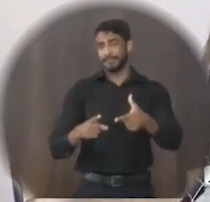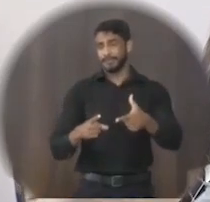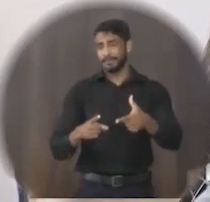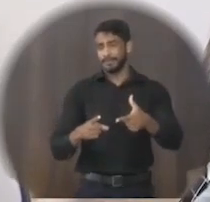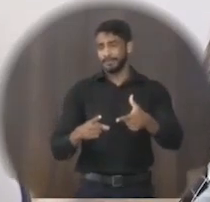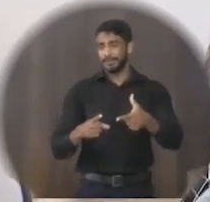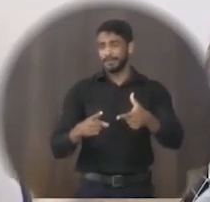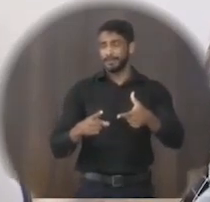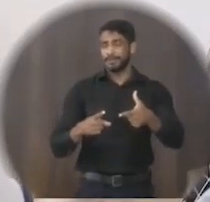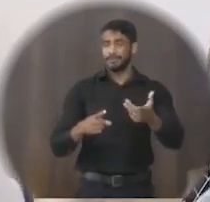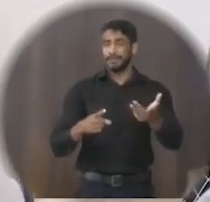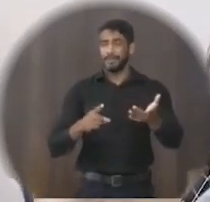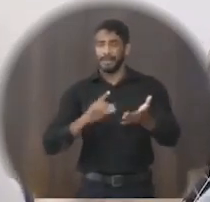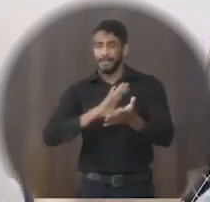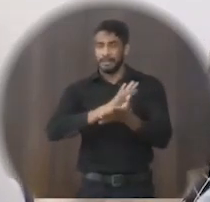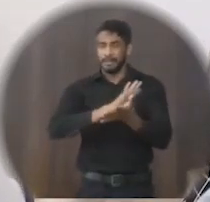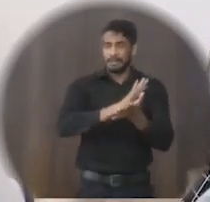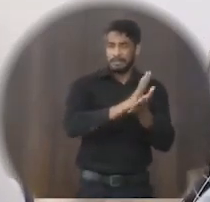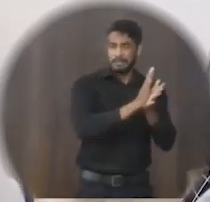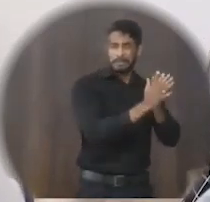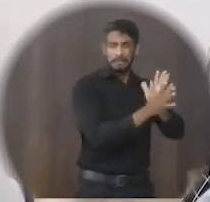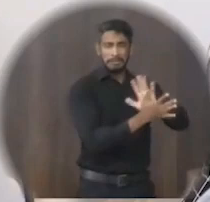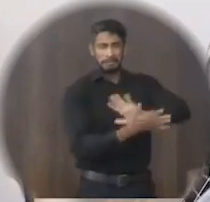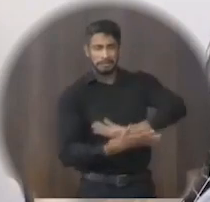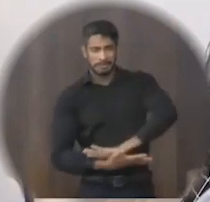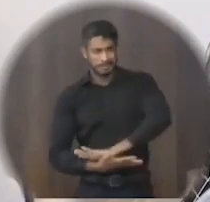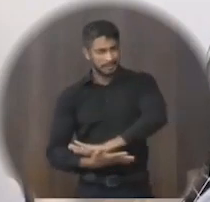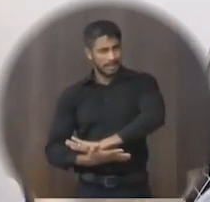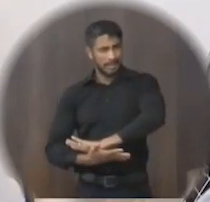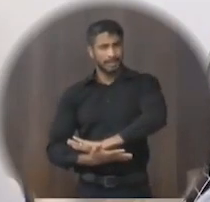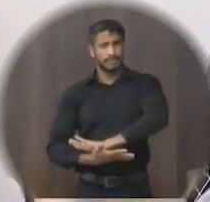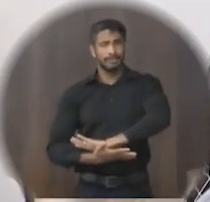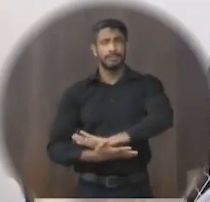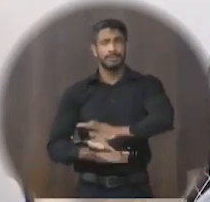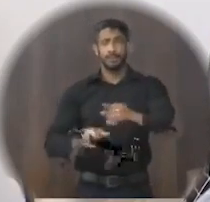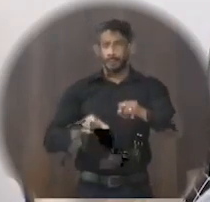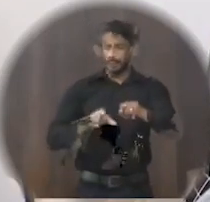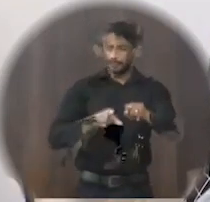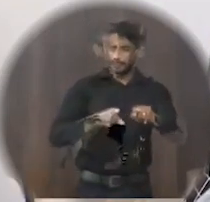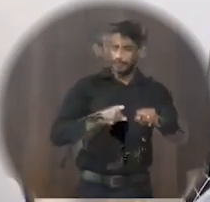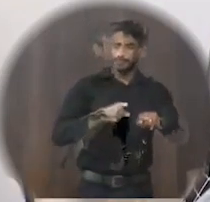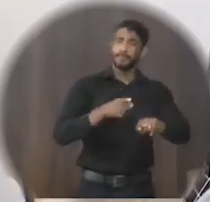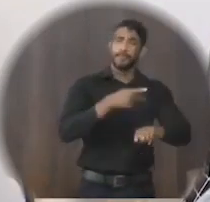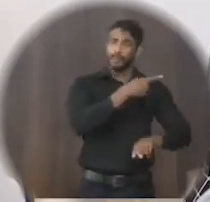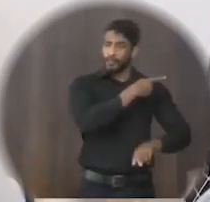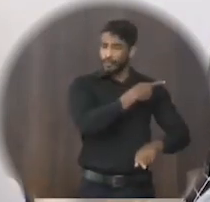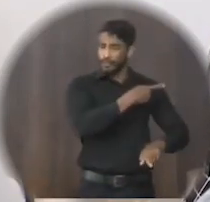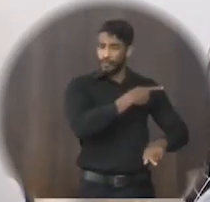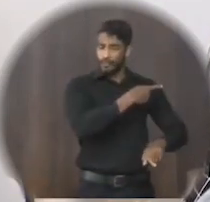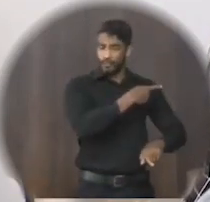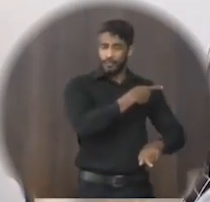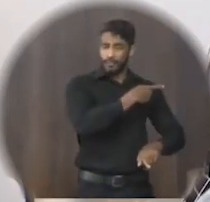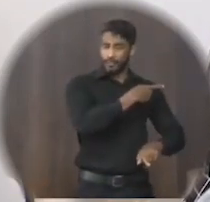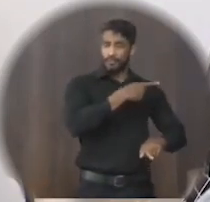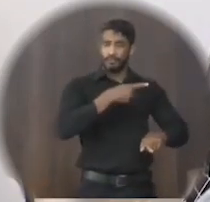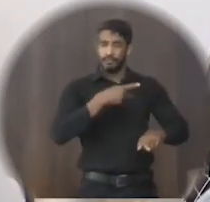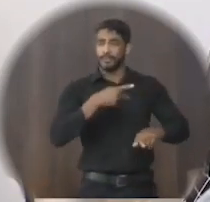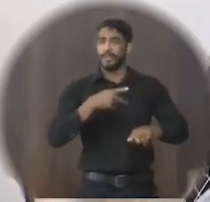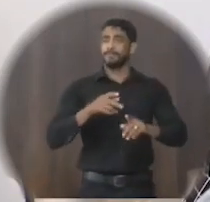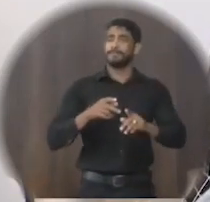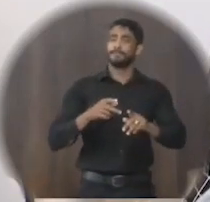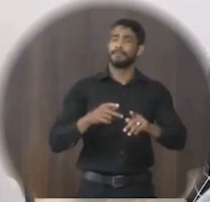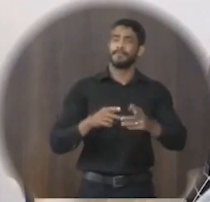do descaso do poder público, né? Então, essa casa, ela está aqui para